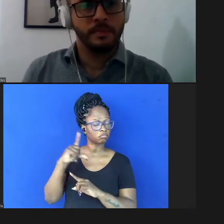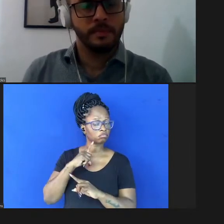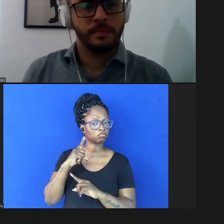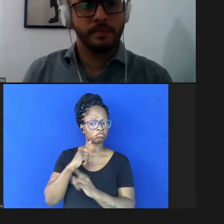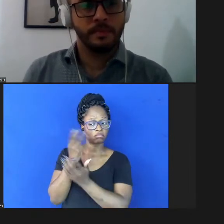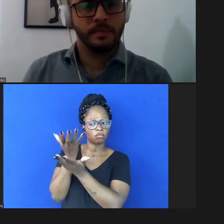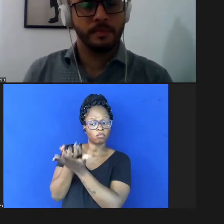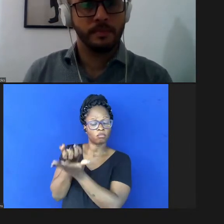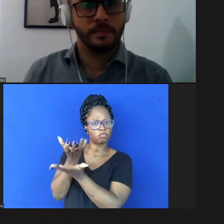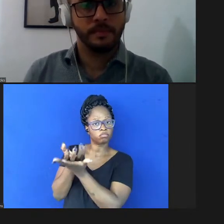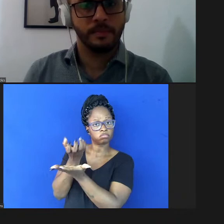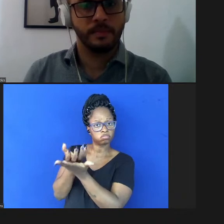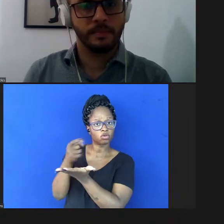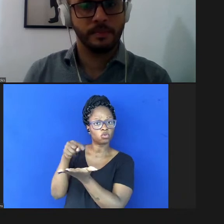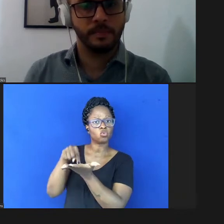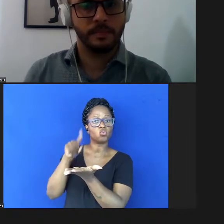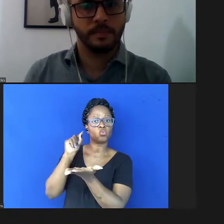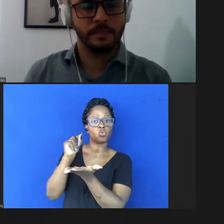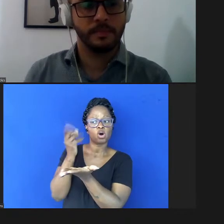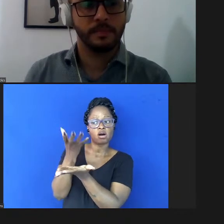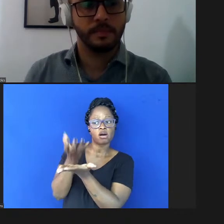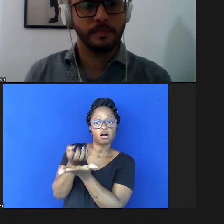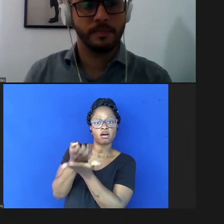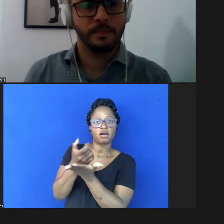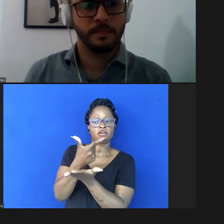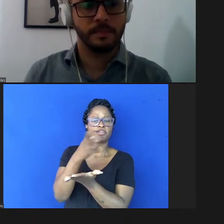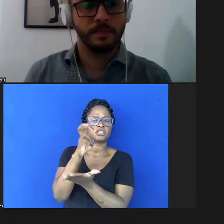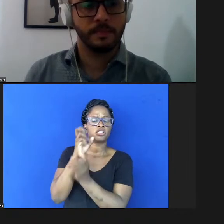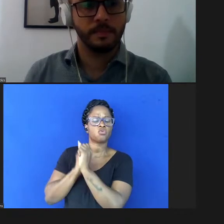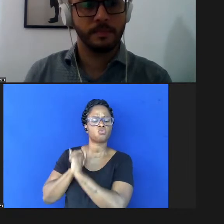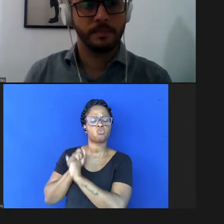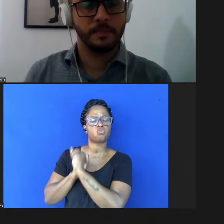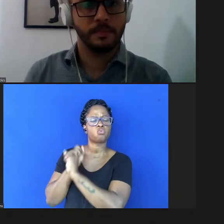de arquivos de 25 anos de idade